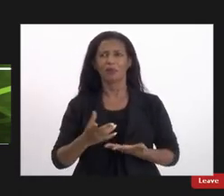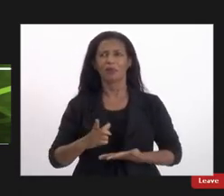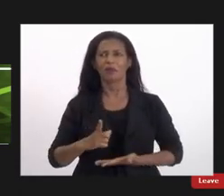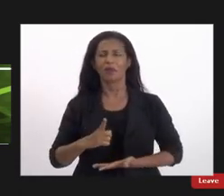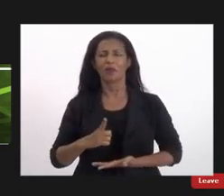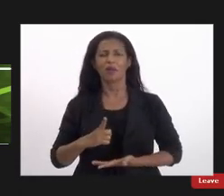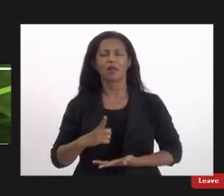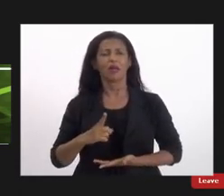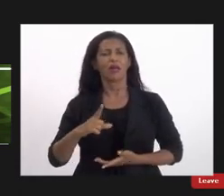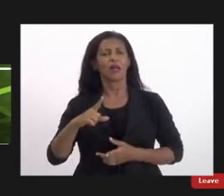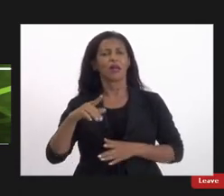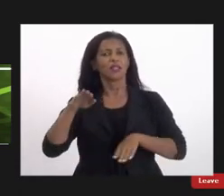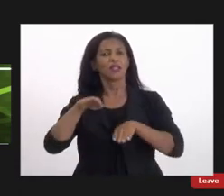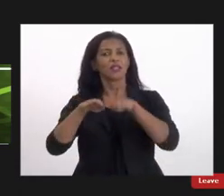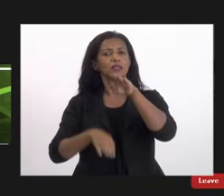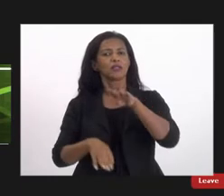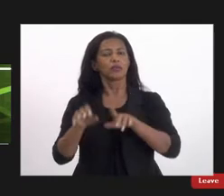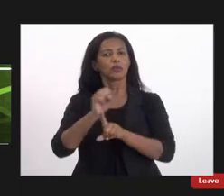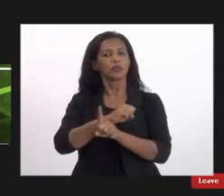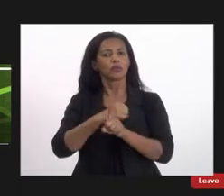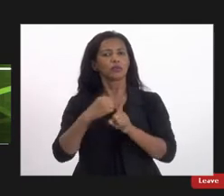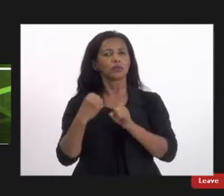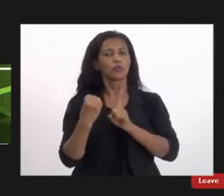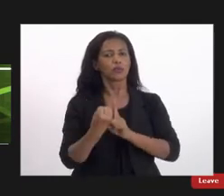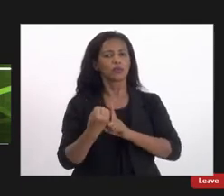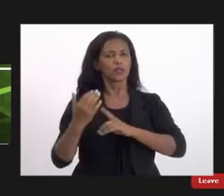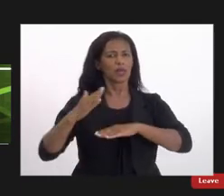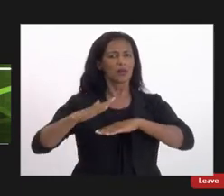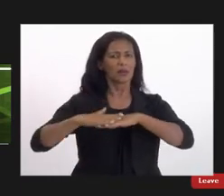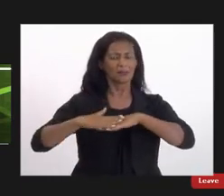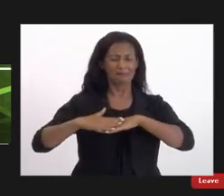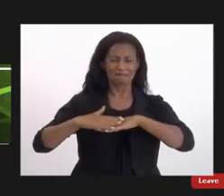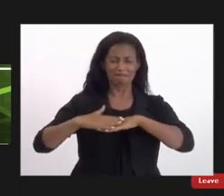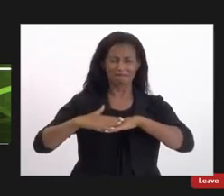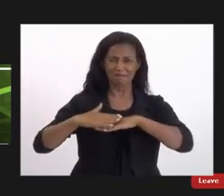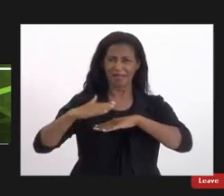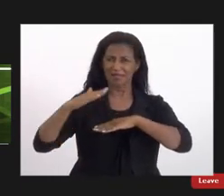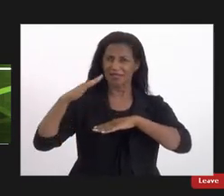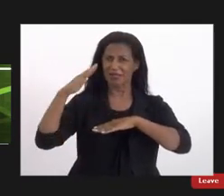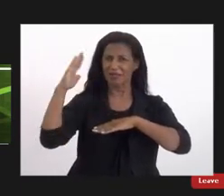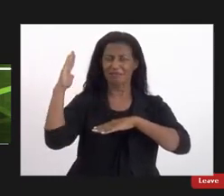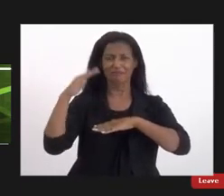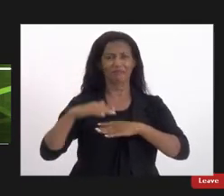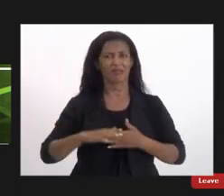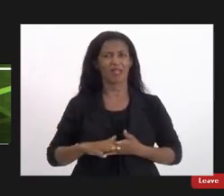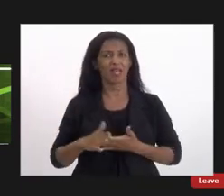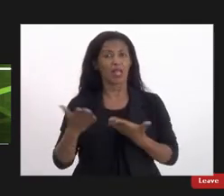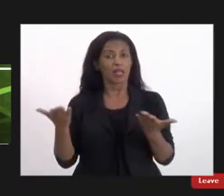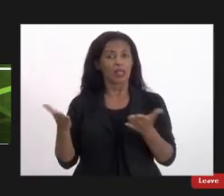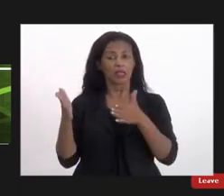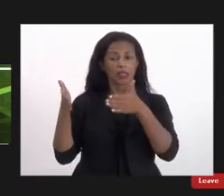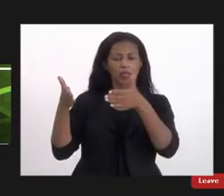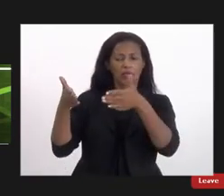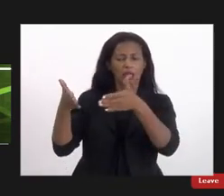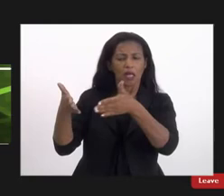social é um dos fatores mais relevantes para não apenas a manutenção desse